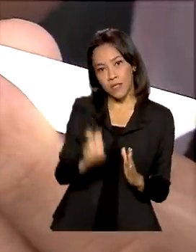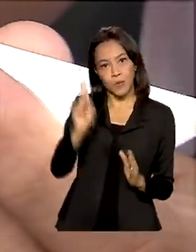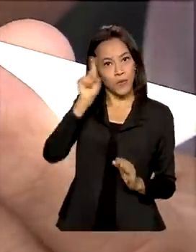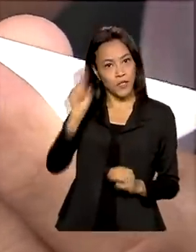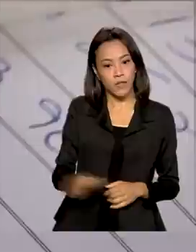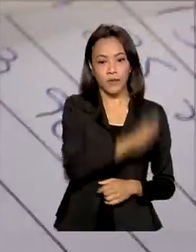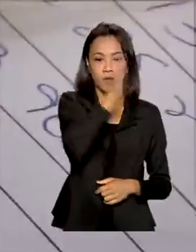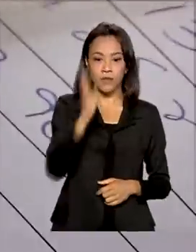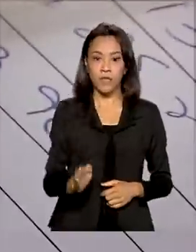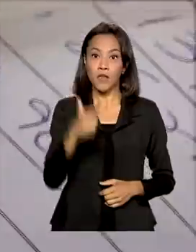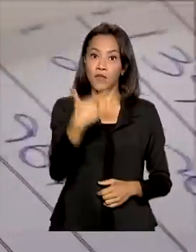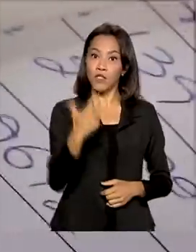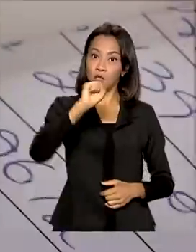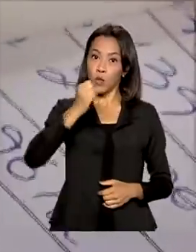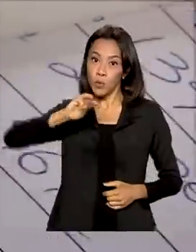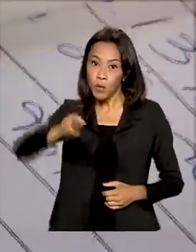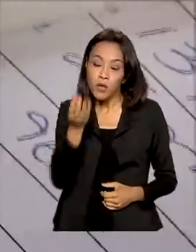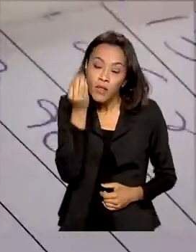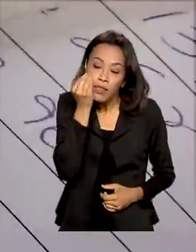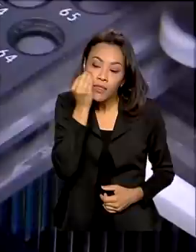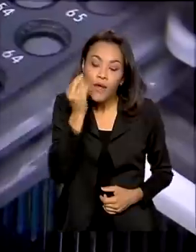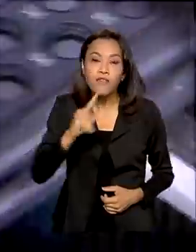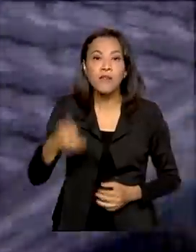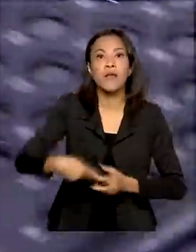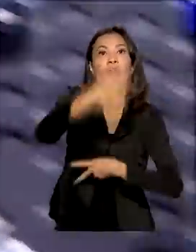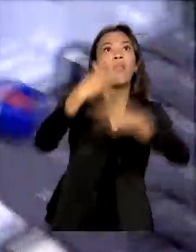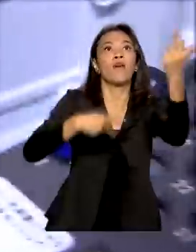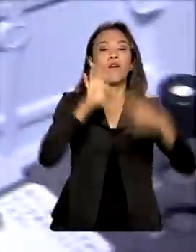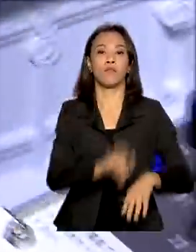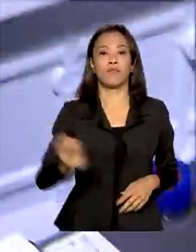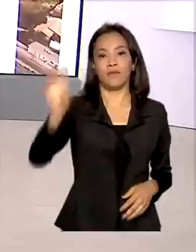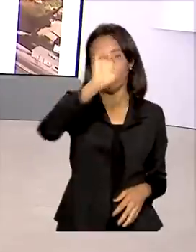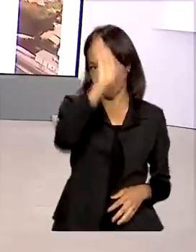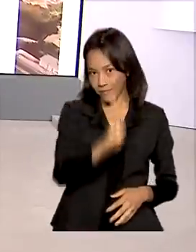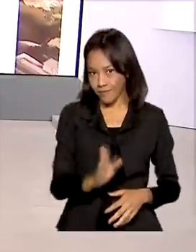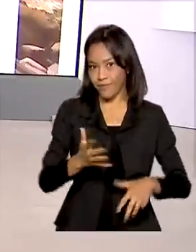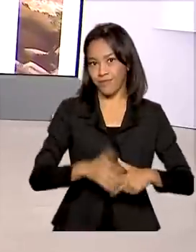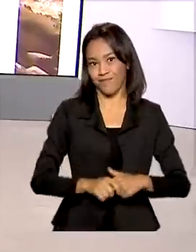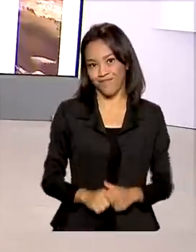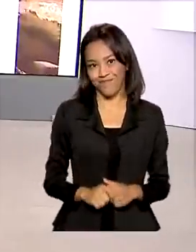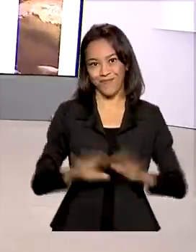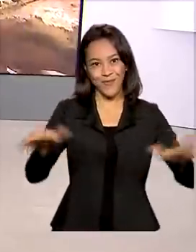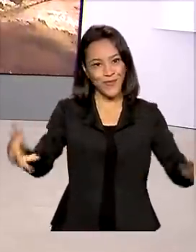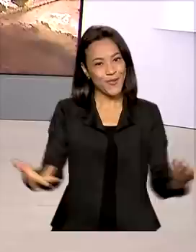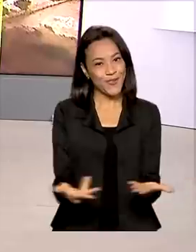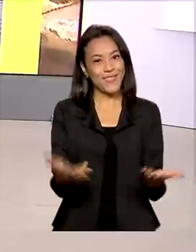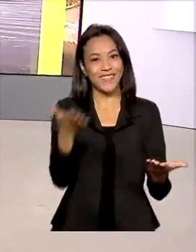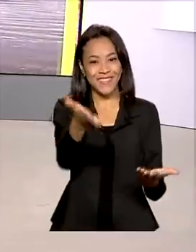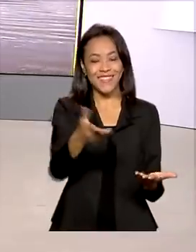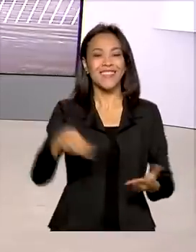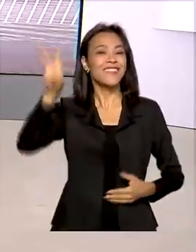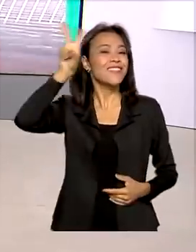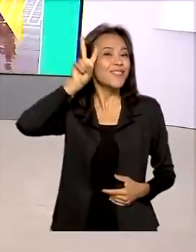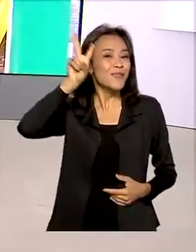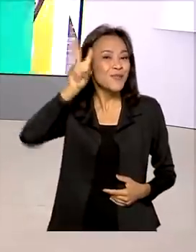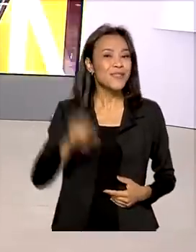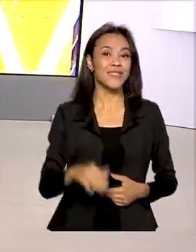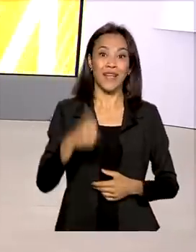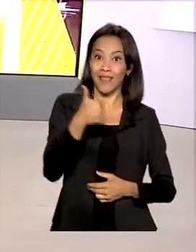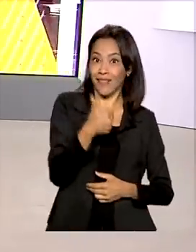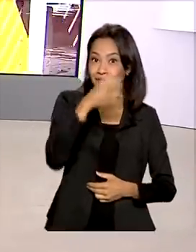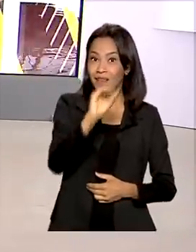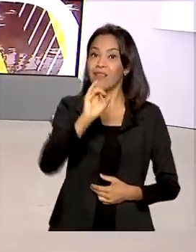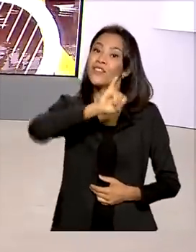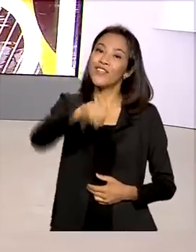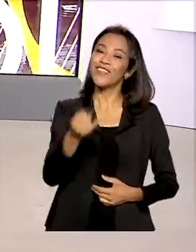milhões de testes serão enviados aos estados brasileiros. O Brasil em dia desta segunda-feira, 10